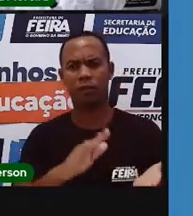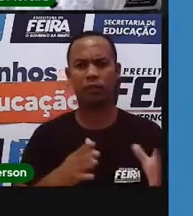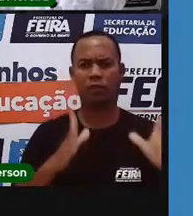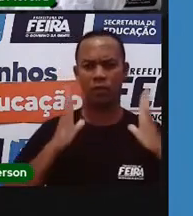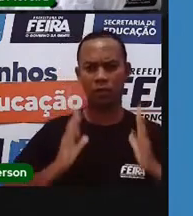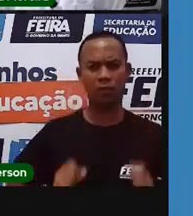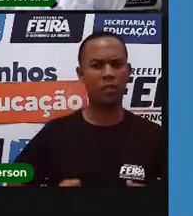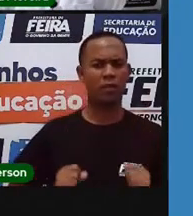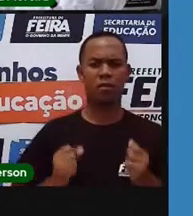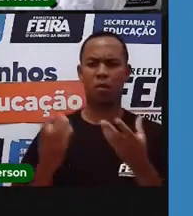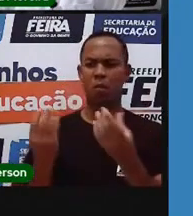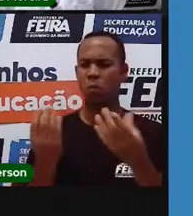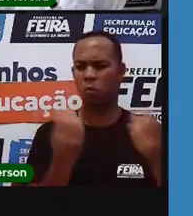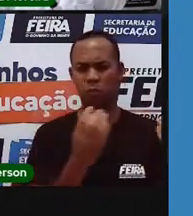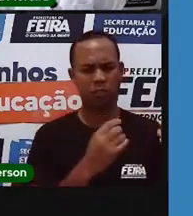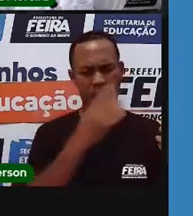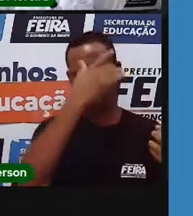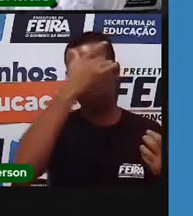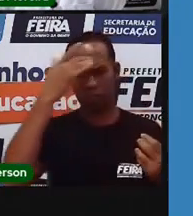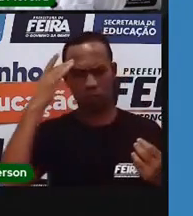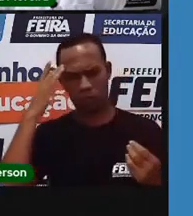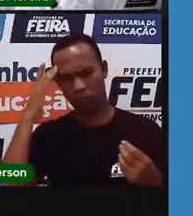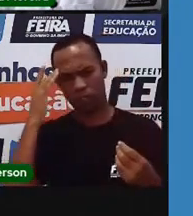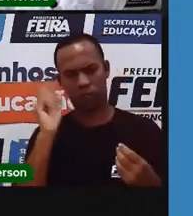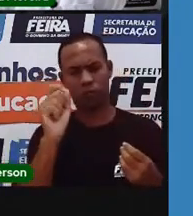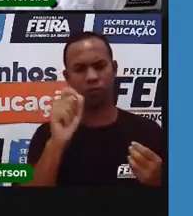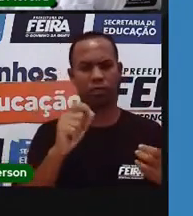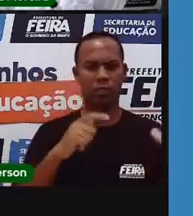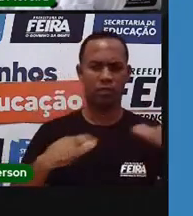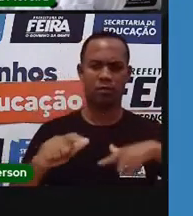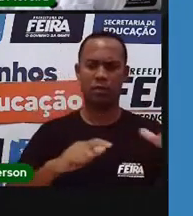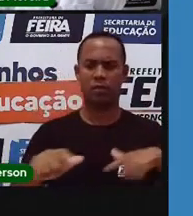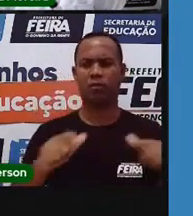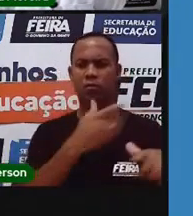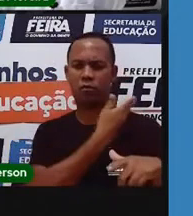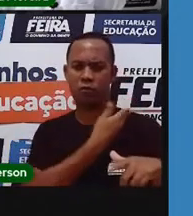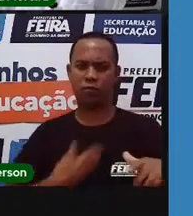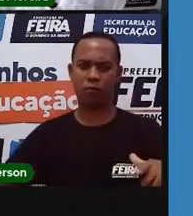e muitos outros são servidores públicos.